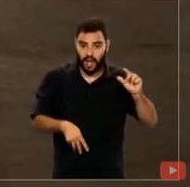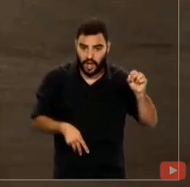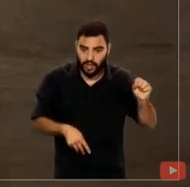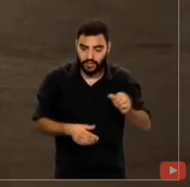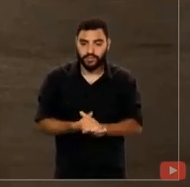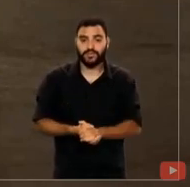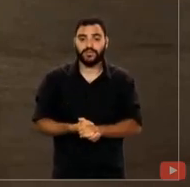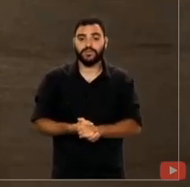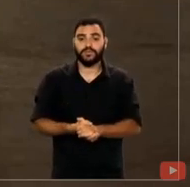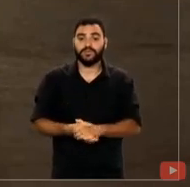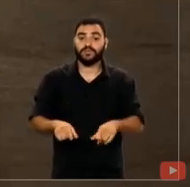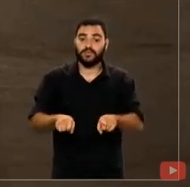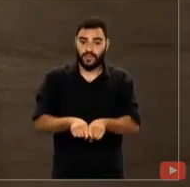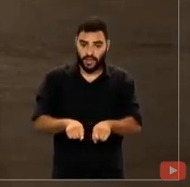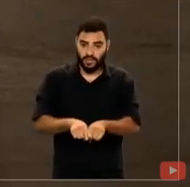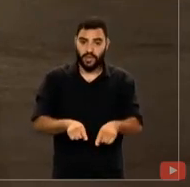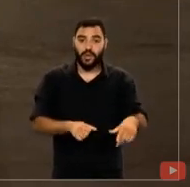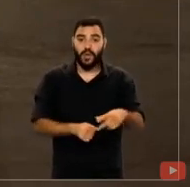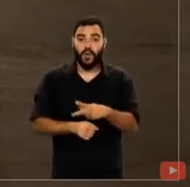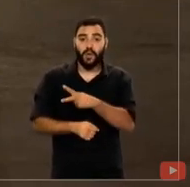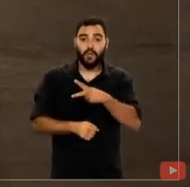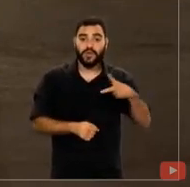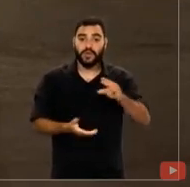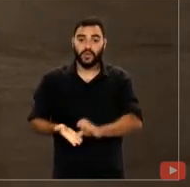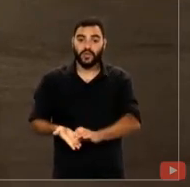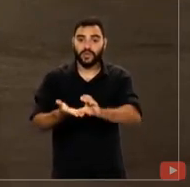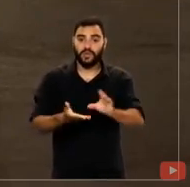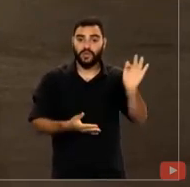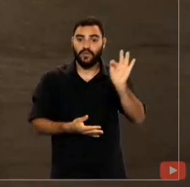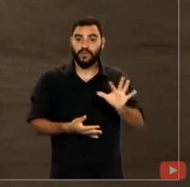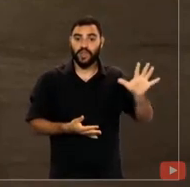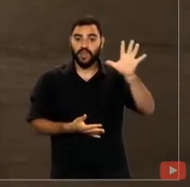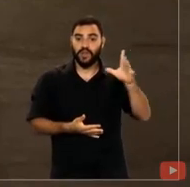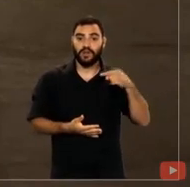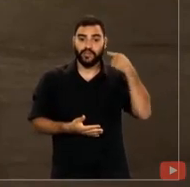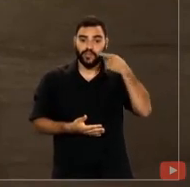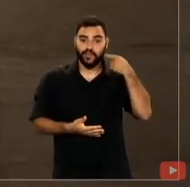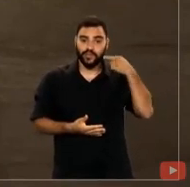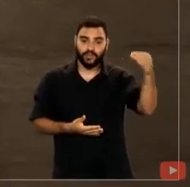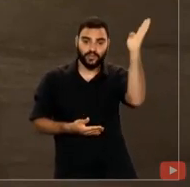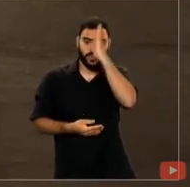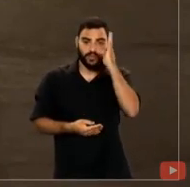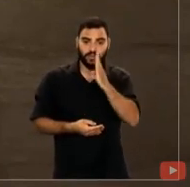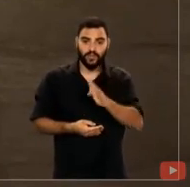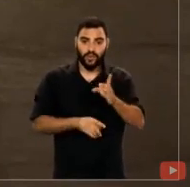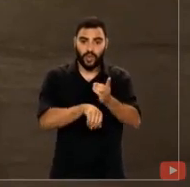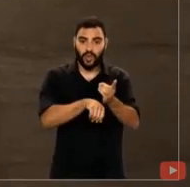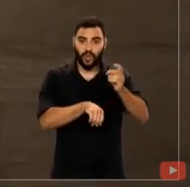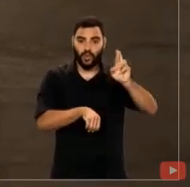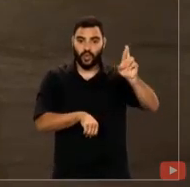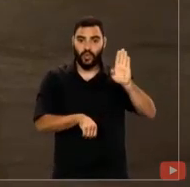Cumprimento, sua excelência, o presidente do Conselho Federal da Ordem dos Advogados do Brasil, doutor